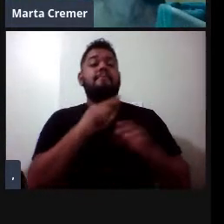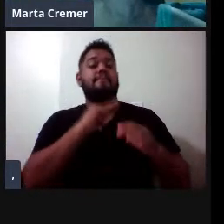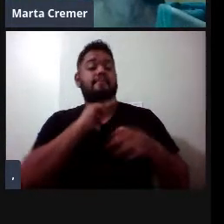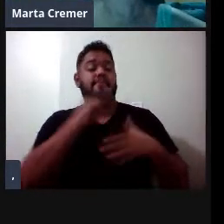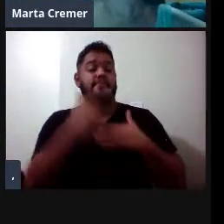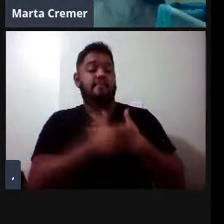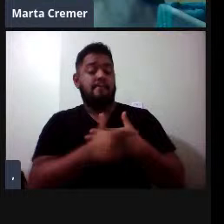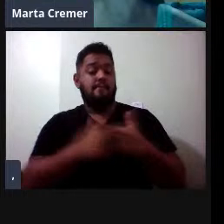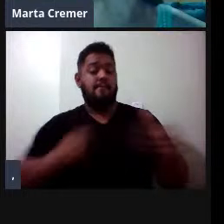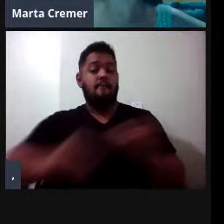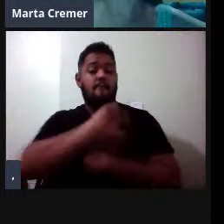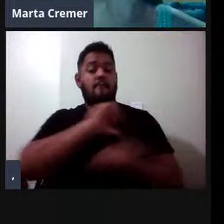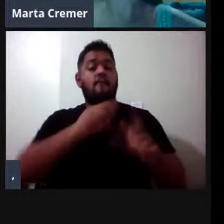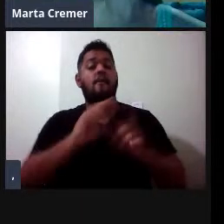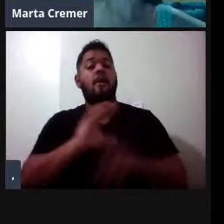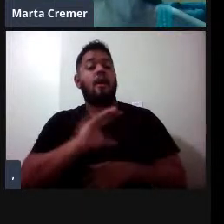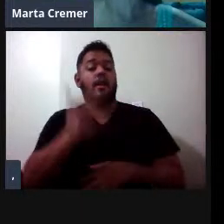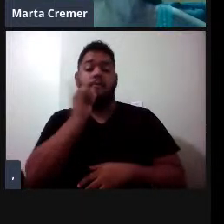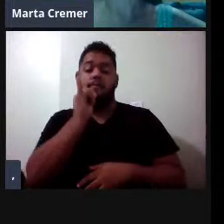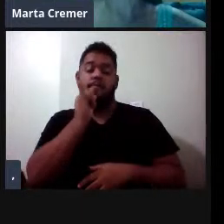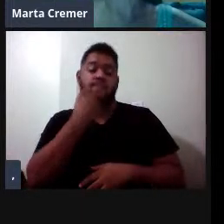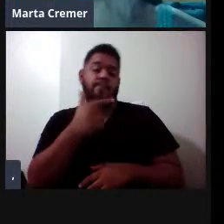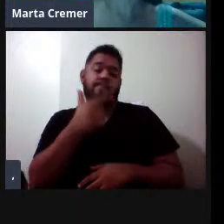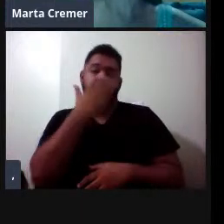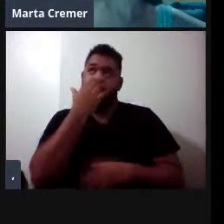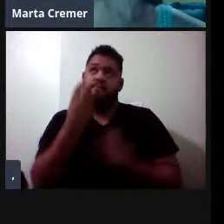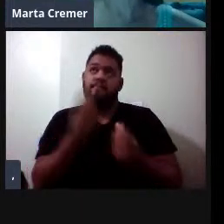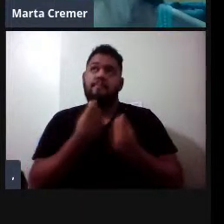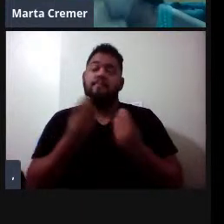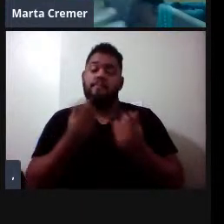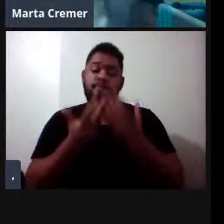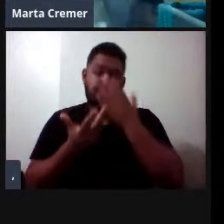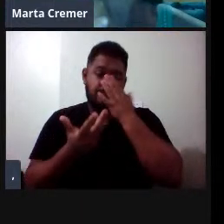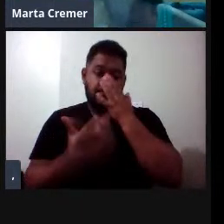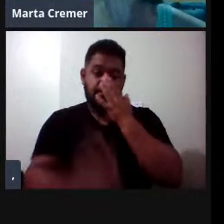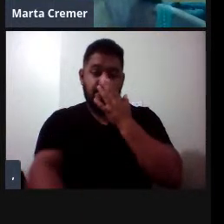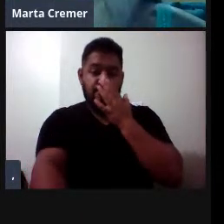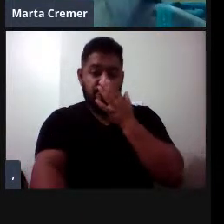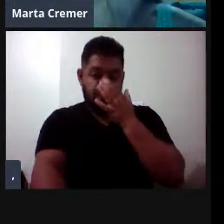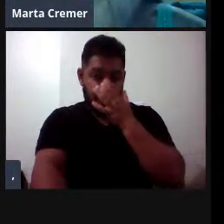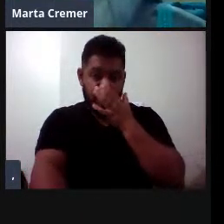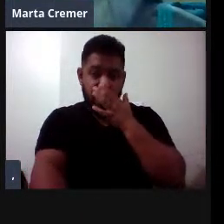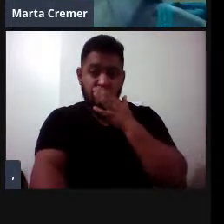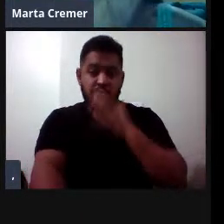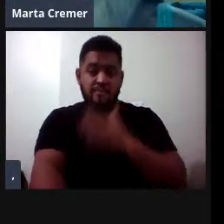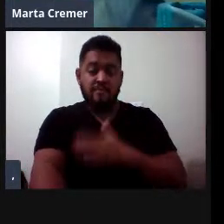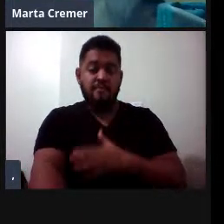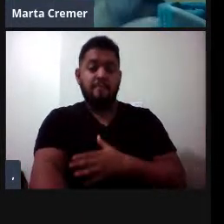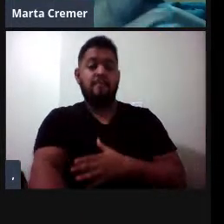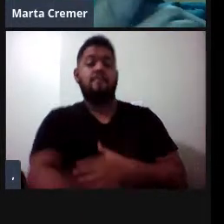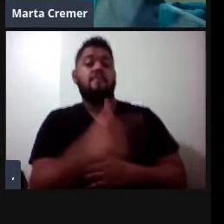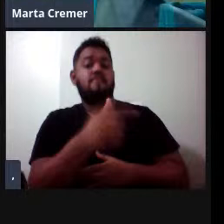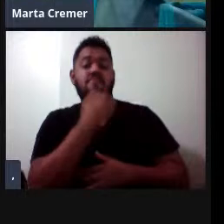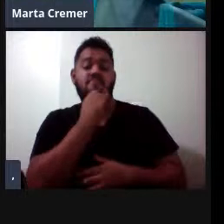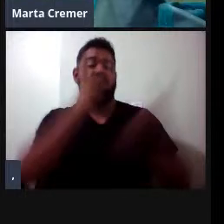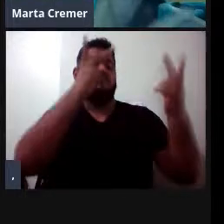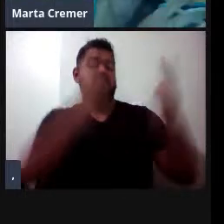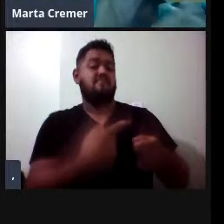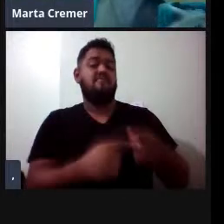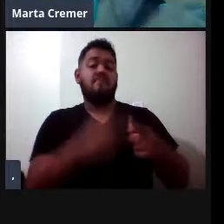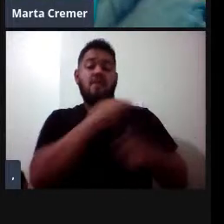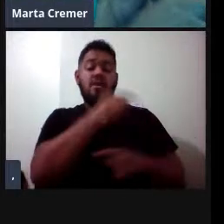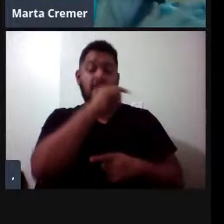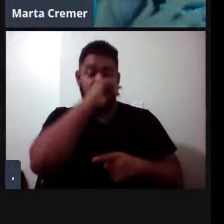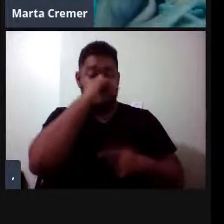não exatamente com a mesma, não exatamente o mesmo nicho, a foca leoparda é mais especialista em capturar